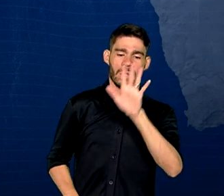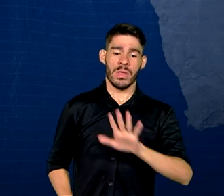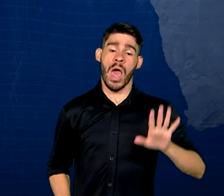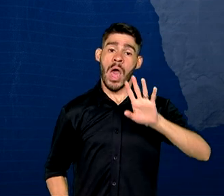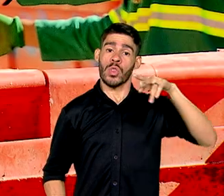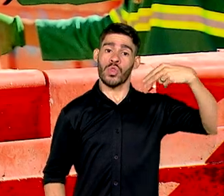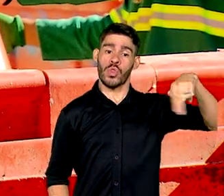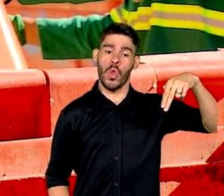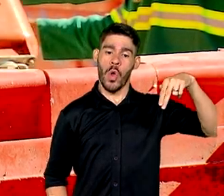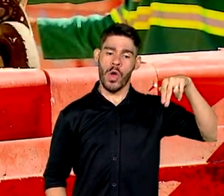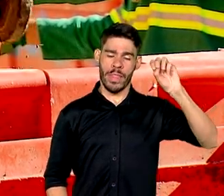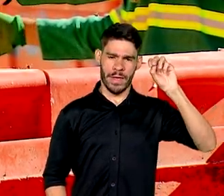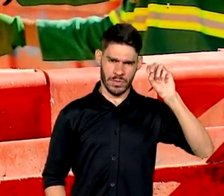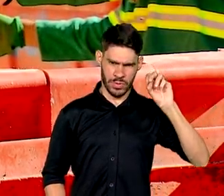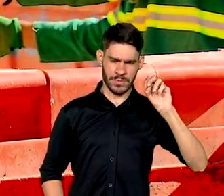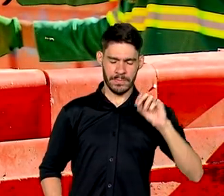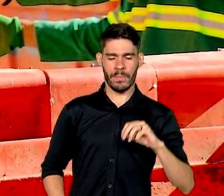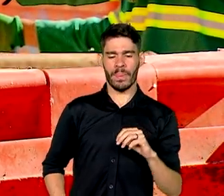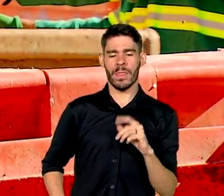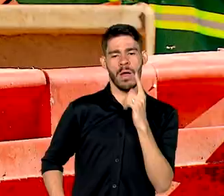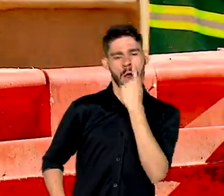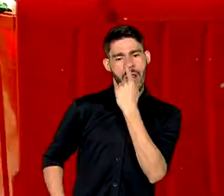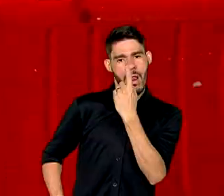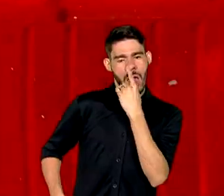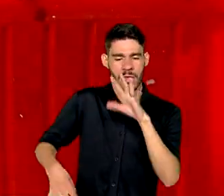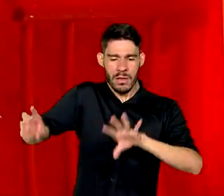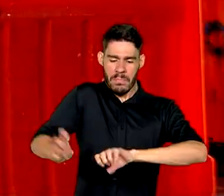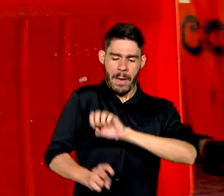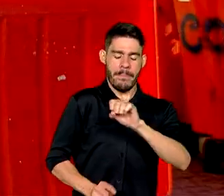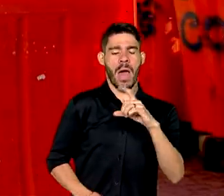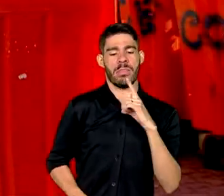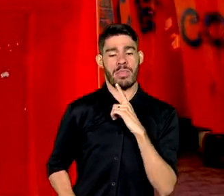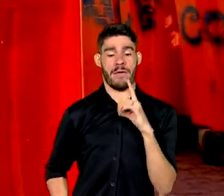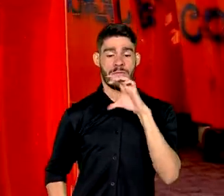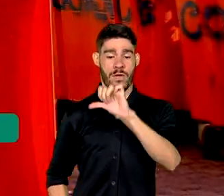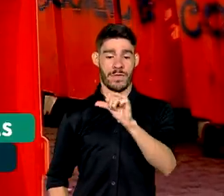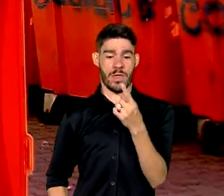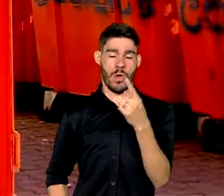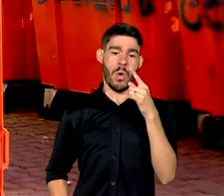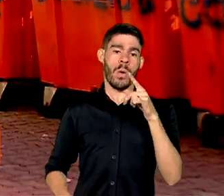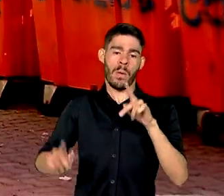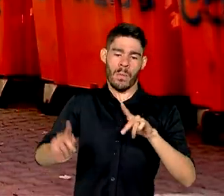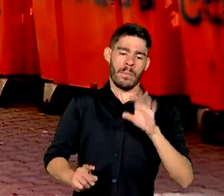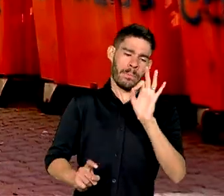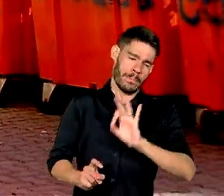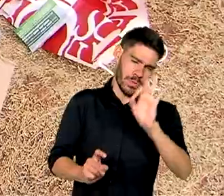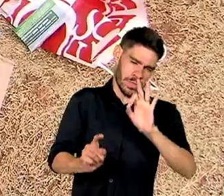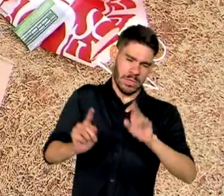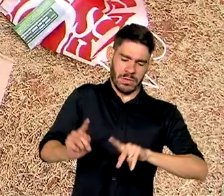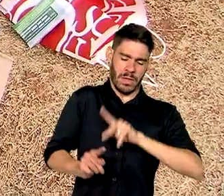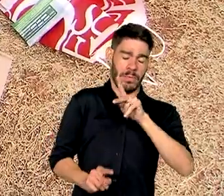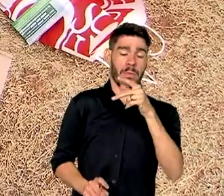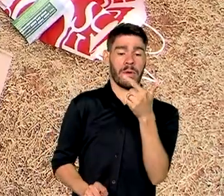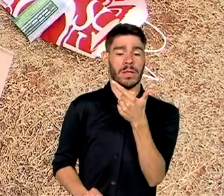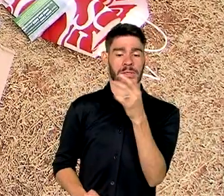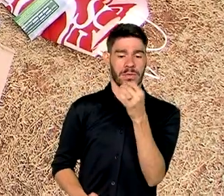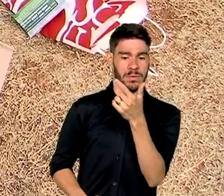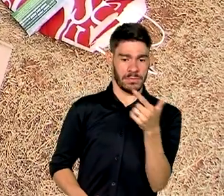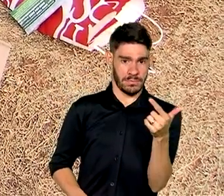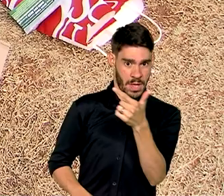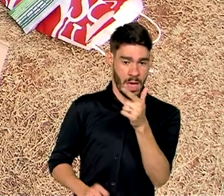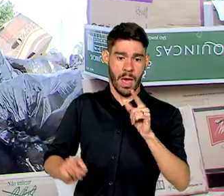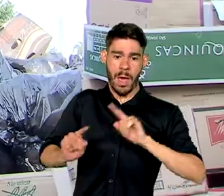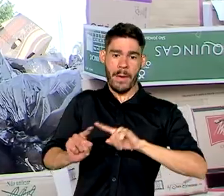nordeste. A coleta de lixo chegou a 91% da população em 2022. Mas para